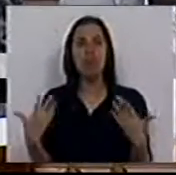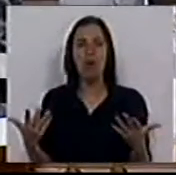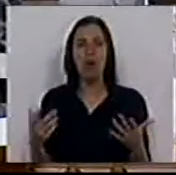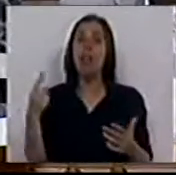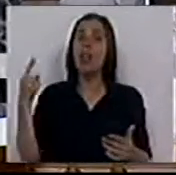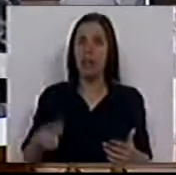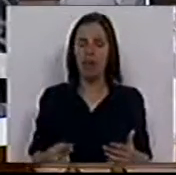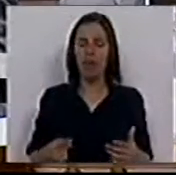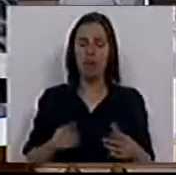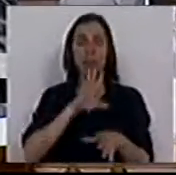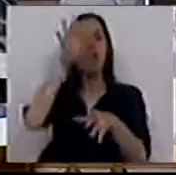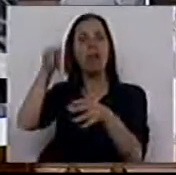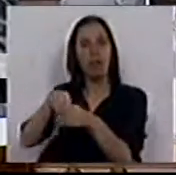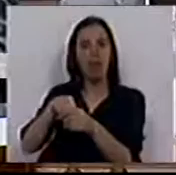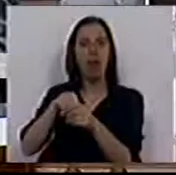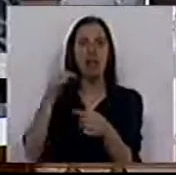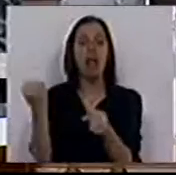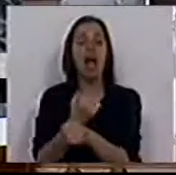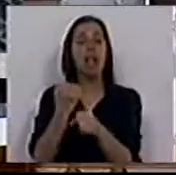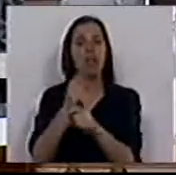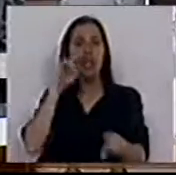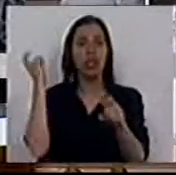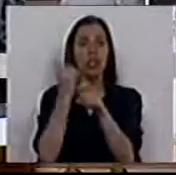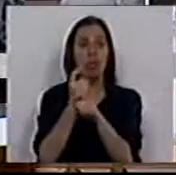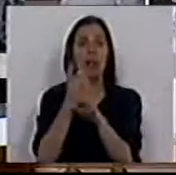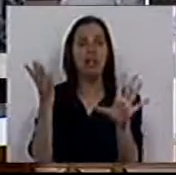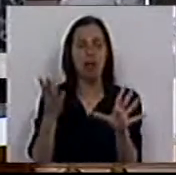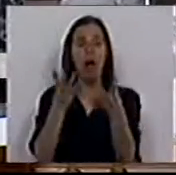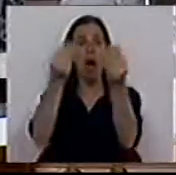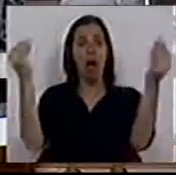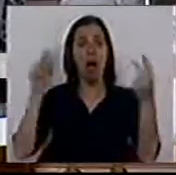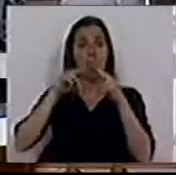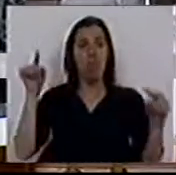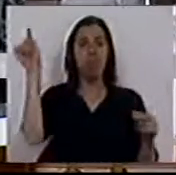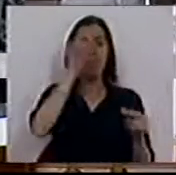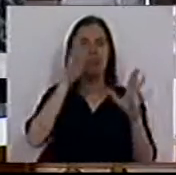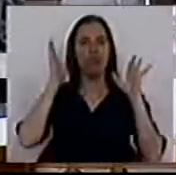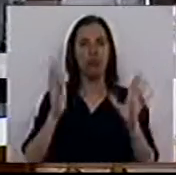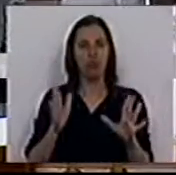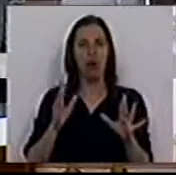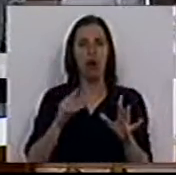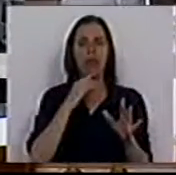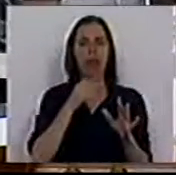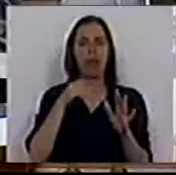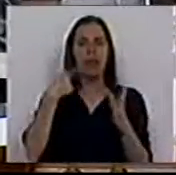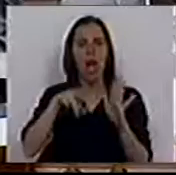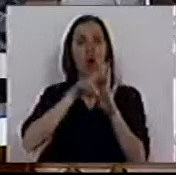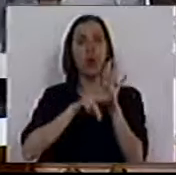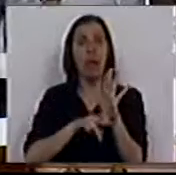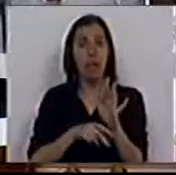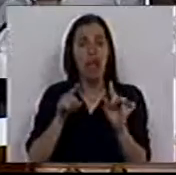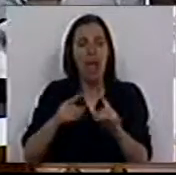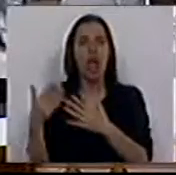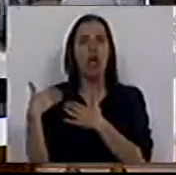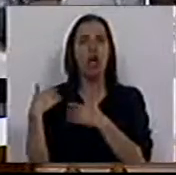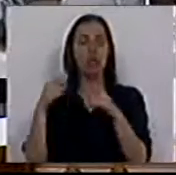e devam ser envolvidos nas atividades de inspecção. Muitos destes municípios já têm posturas e regulamentos em que chamam